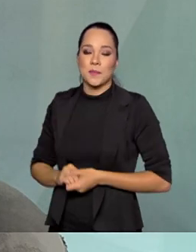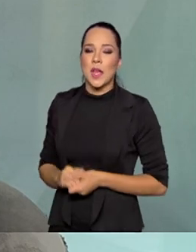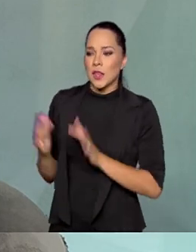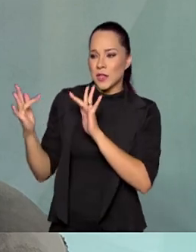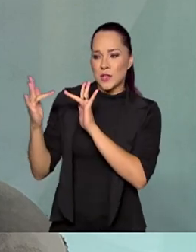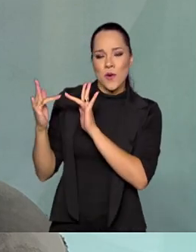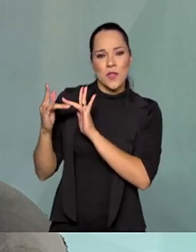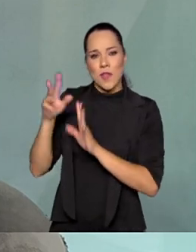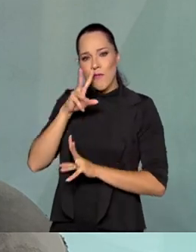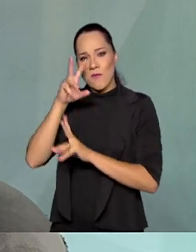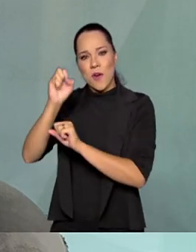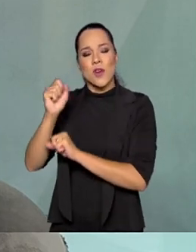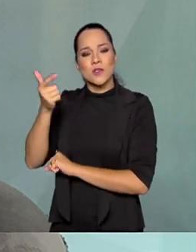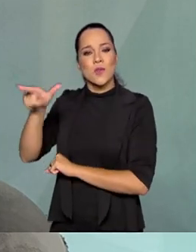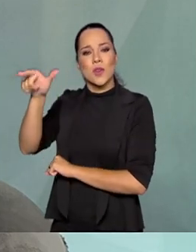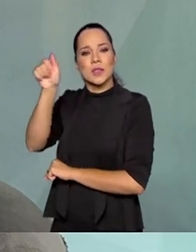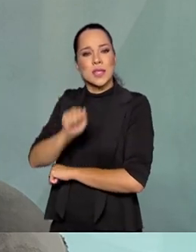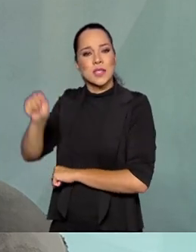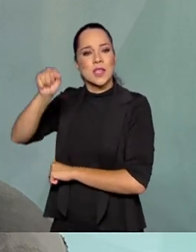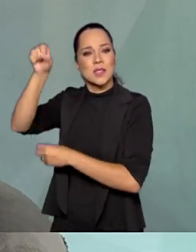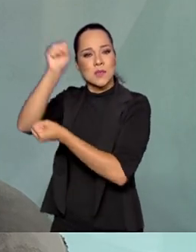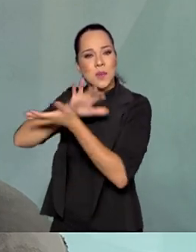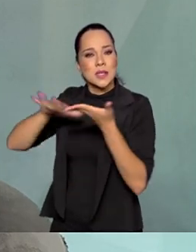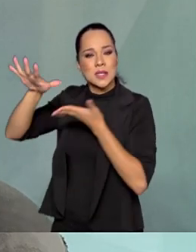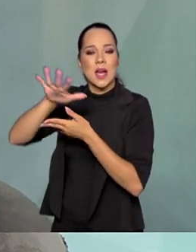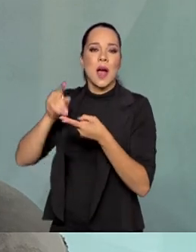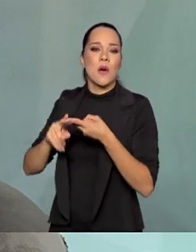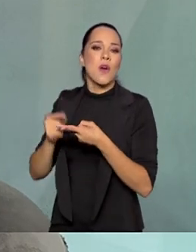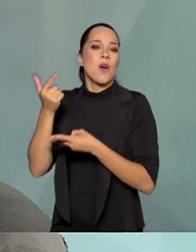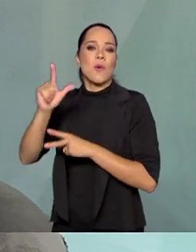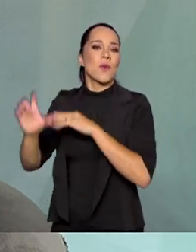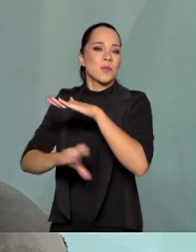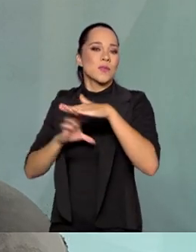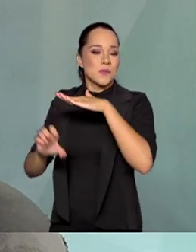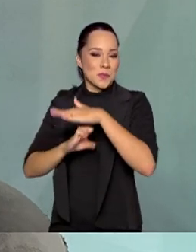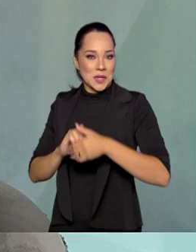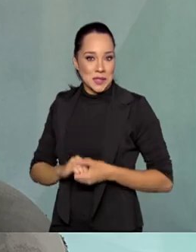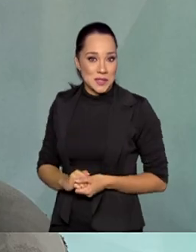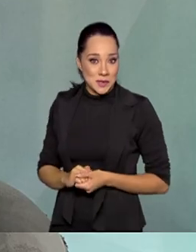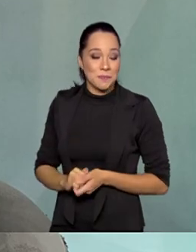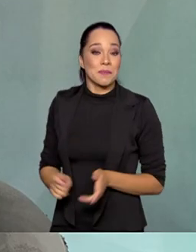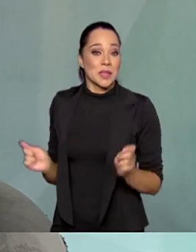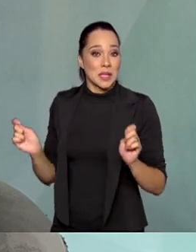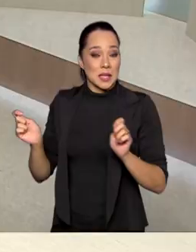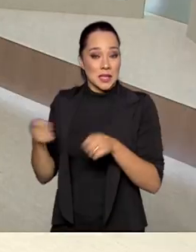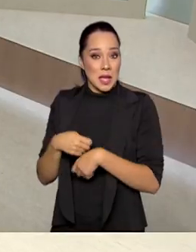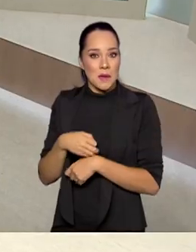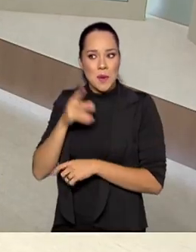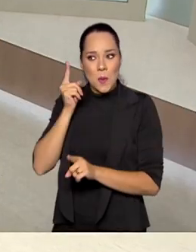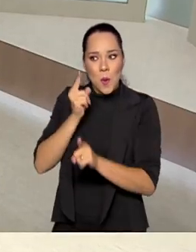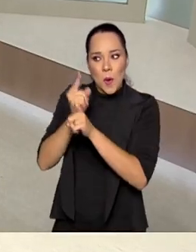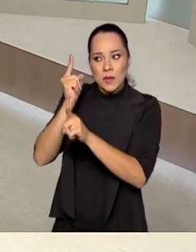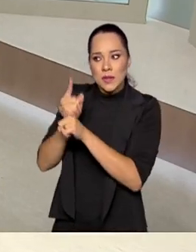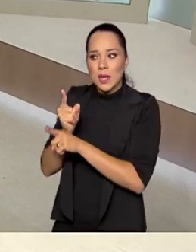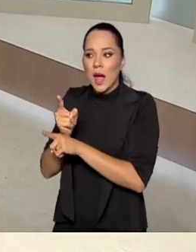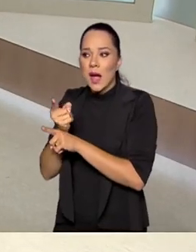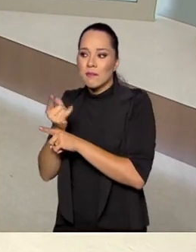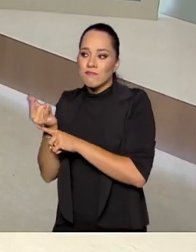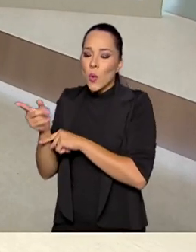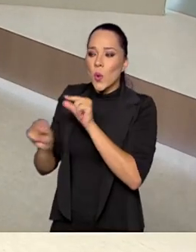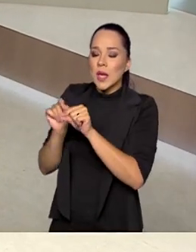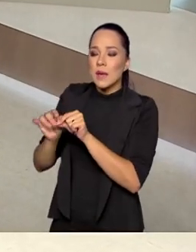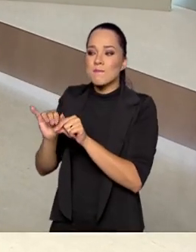contato muito forte com outras agências espaciais, agora com outras empresas, de forma que nós possamos identificar nichos que sejam